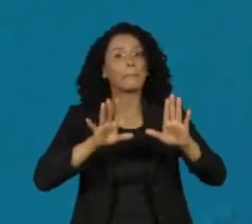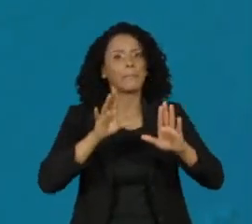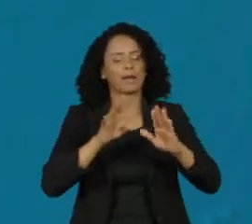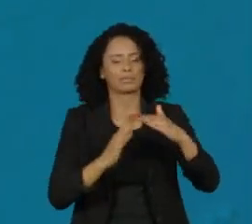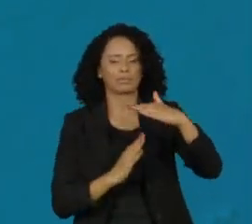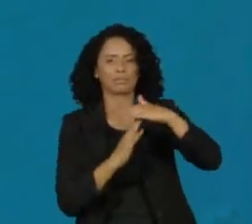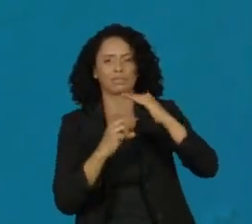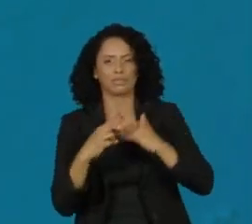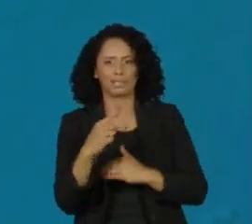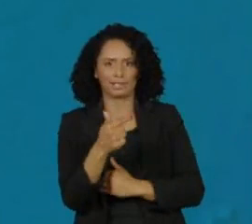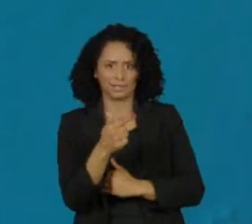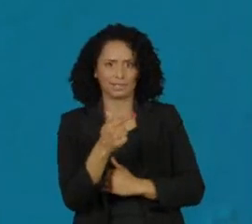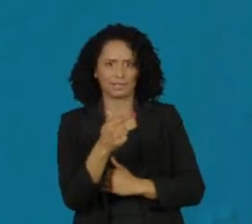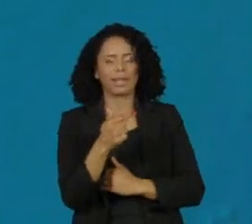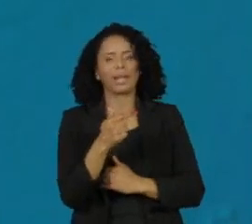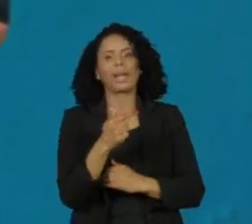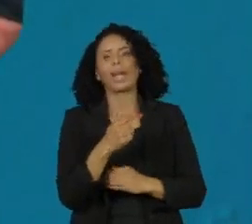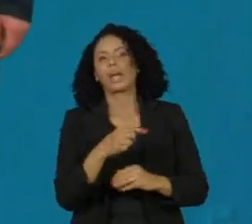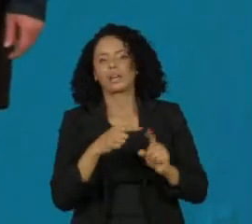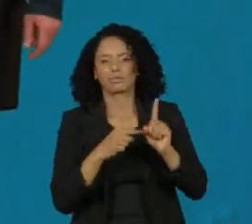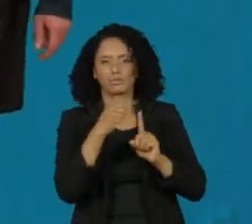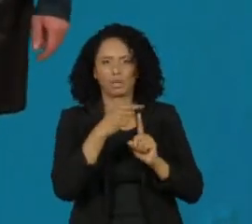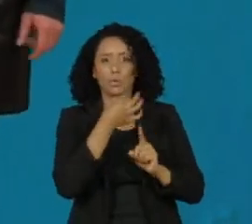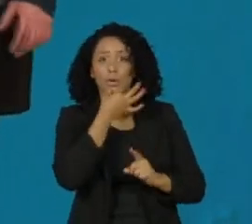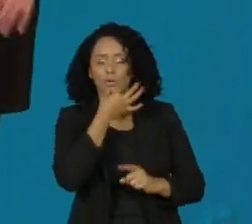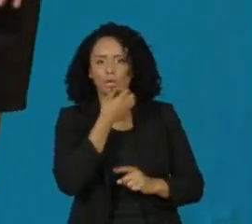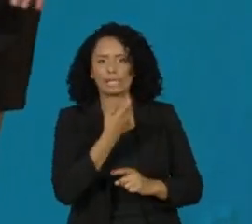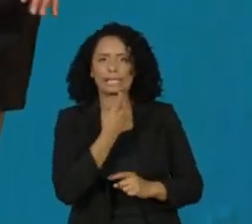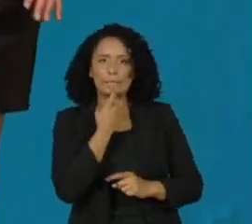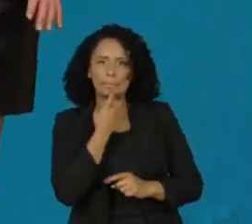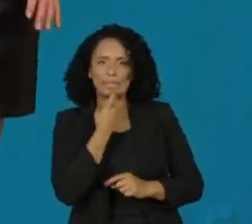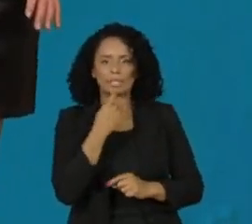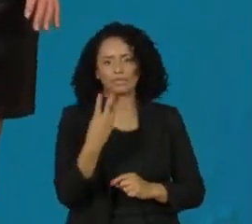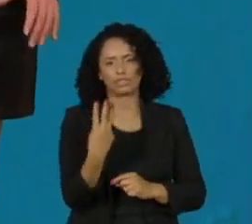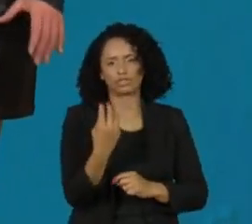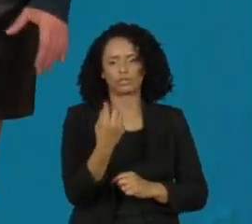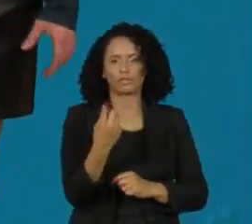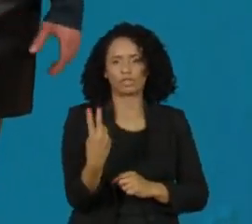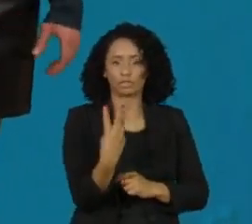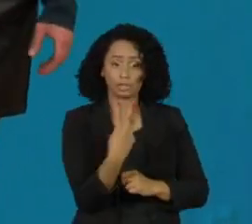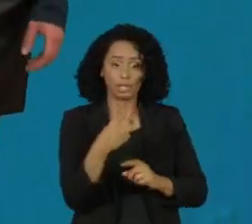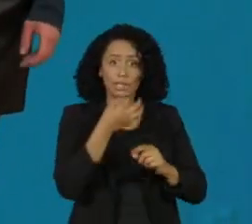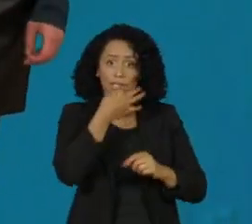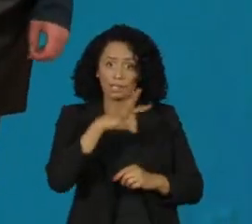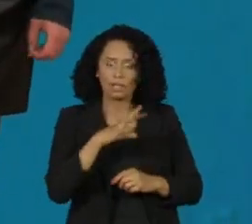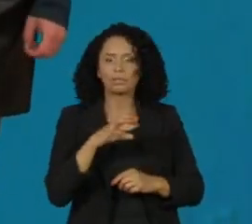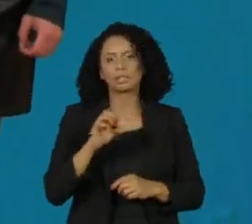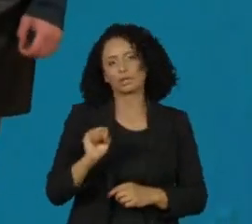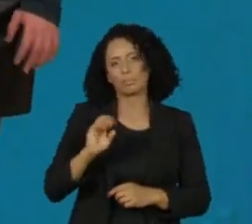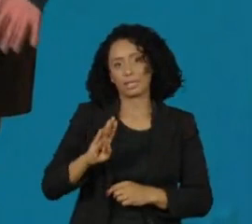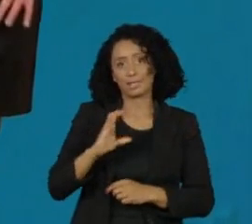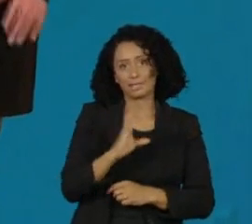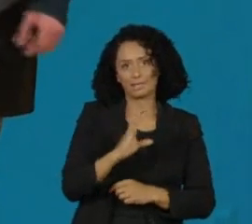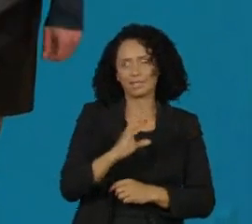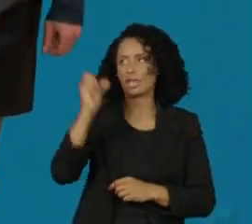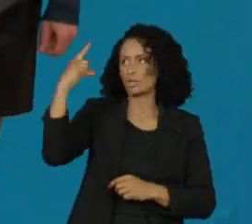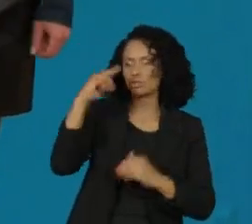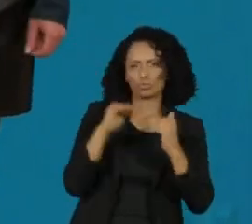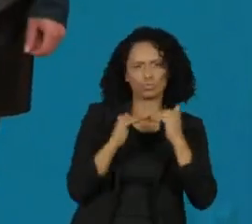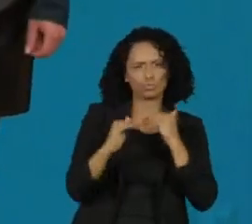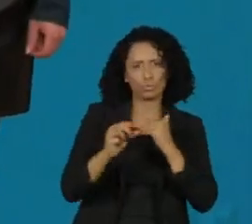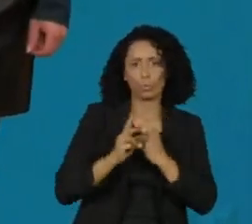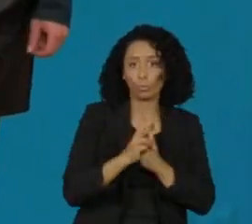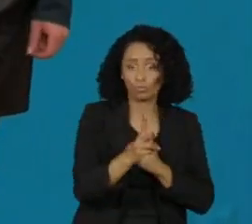27 graus em Campinas, 23 graus em Santos e em São Bernardo do Campo. O tempo ainda continua firme e com